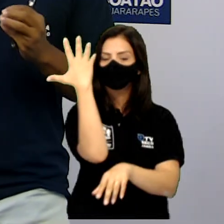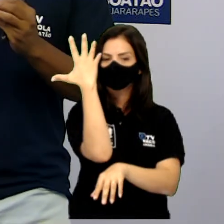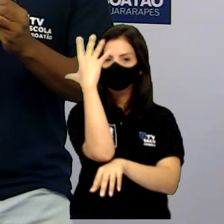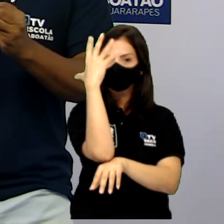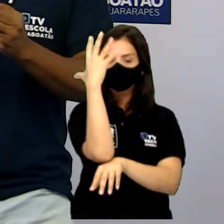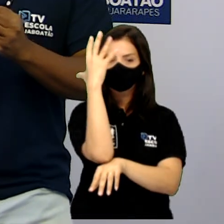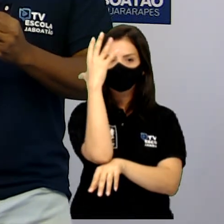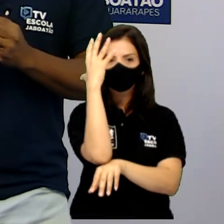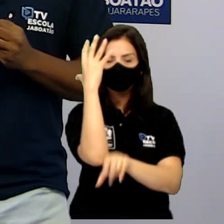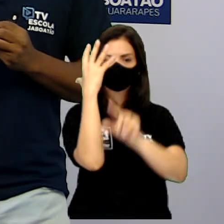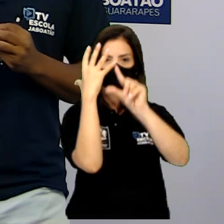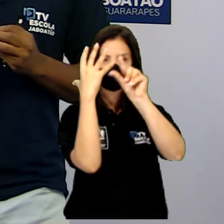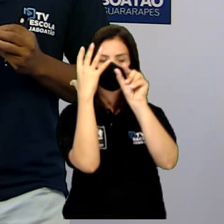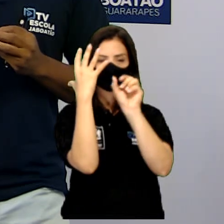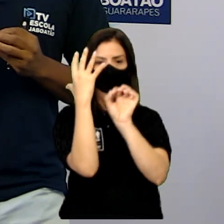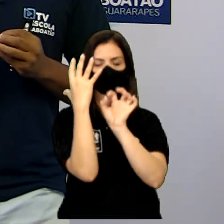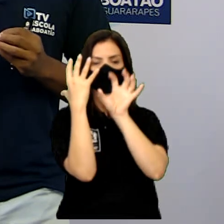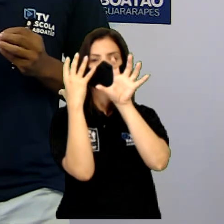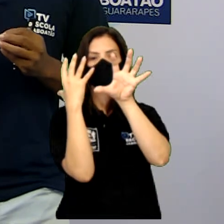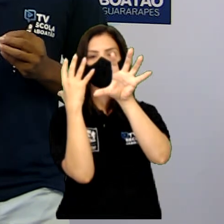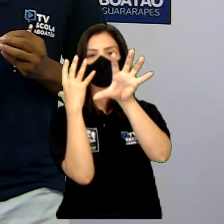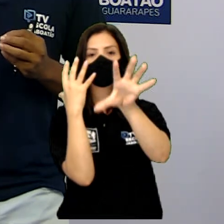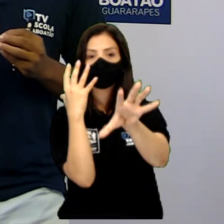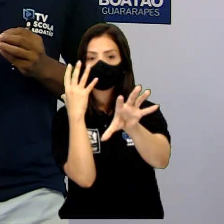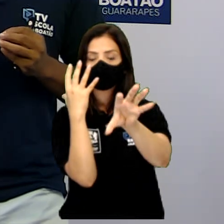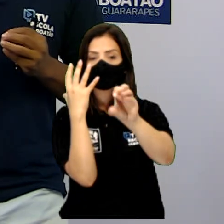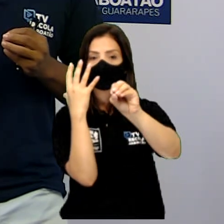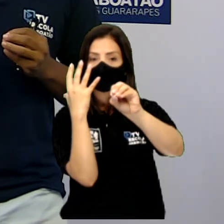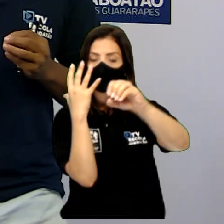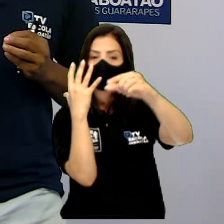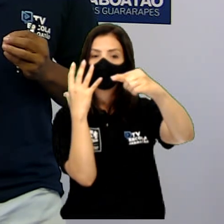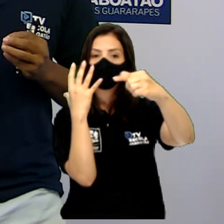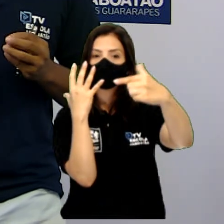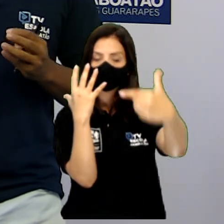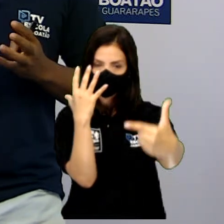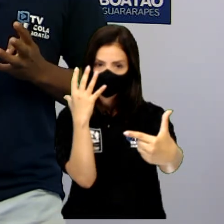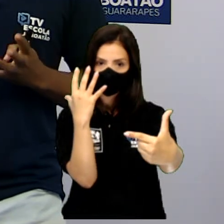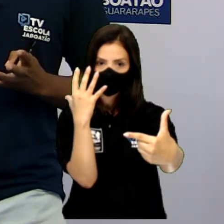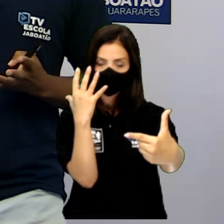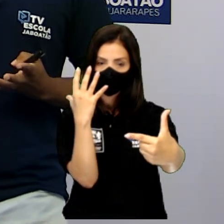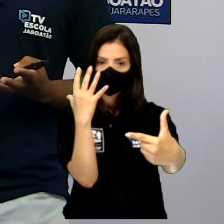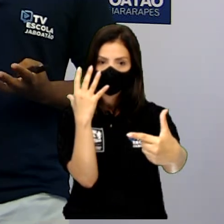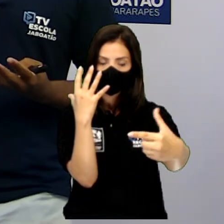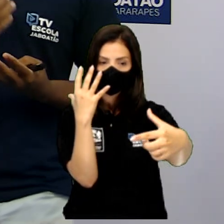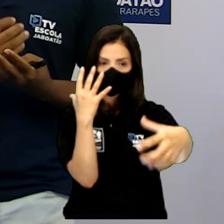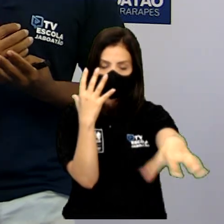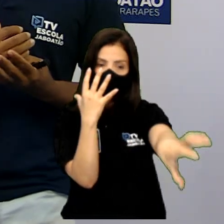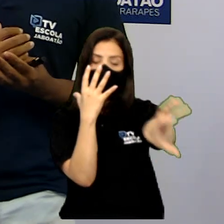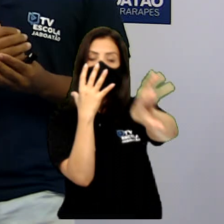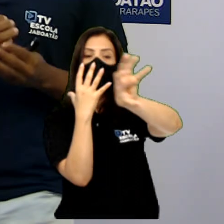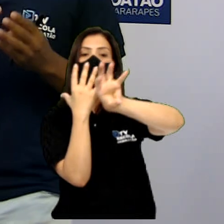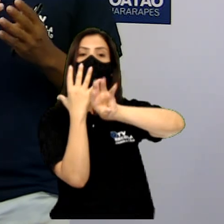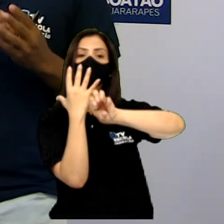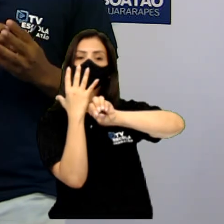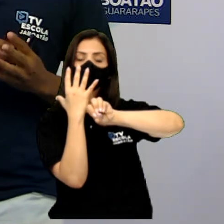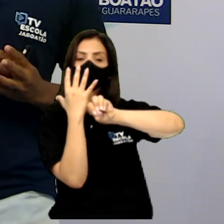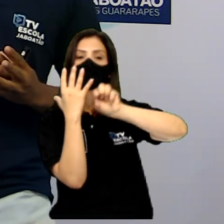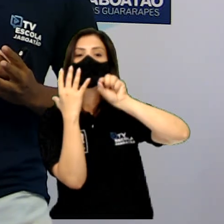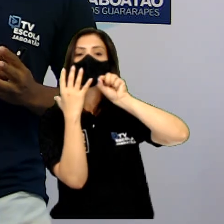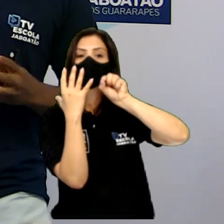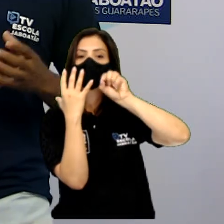lança no ambiente o O2, o gás oxigênio, e retira do ambiente o